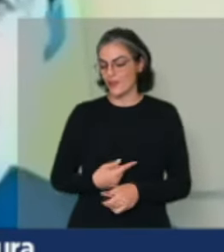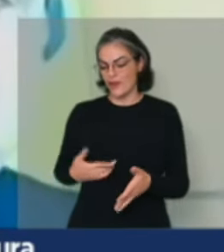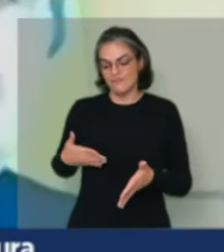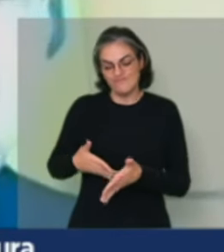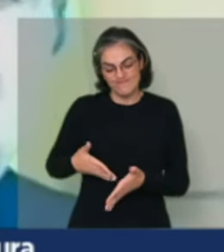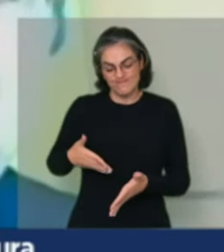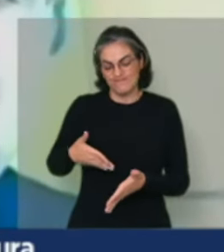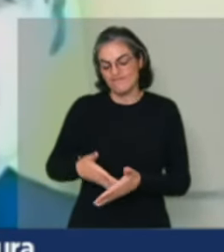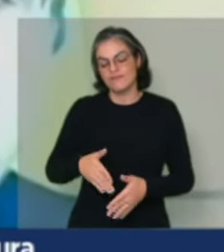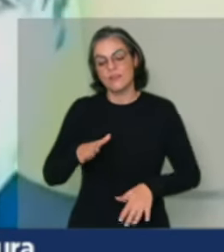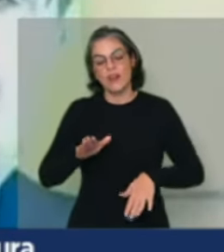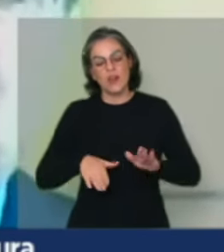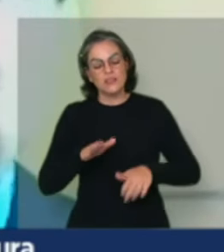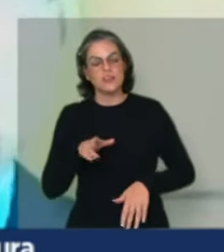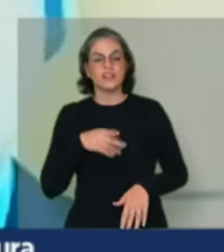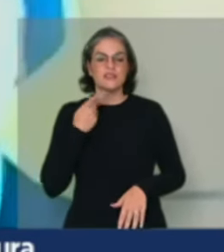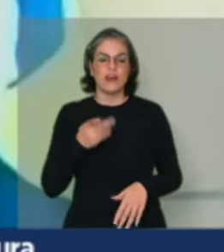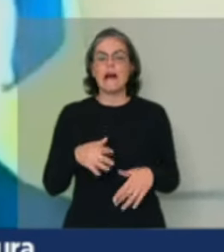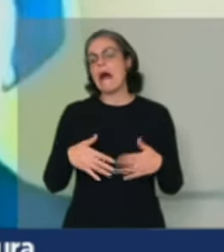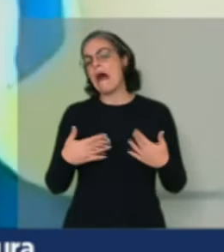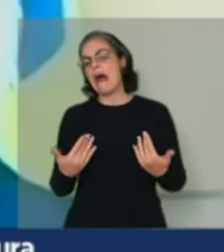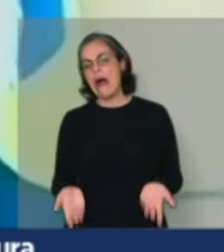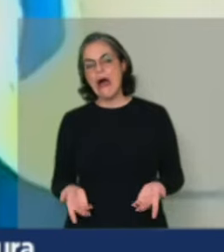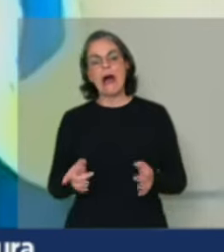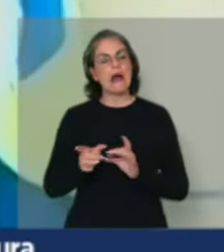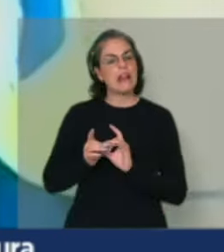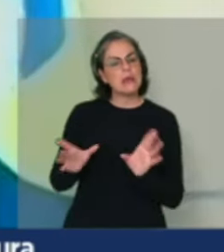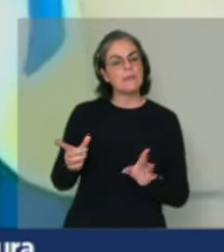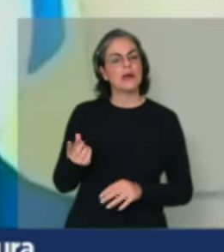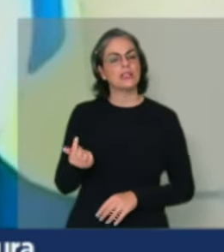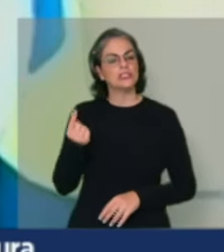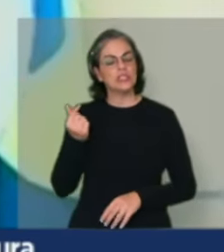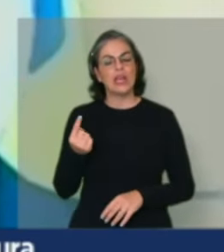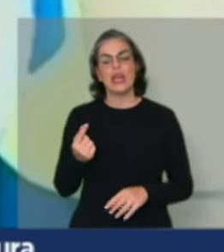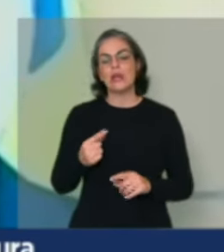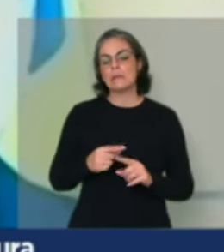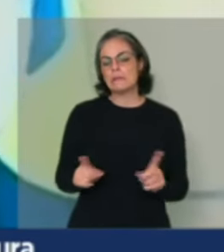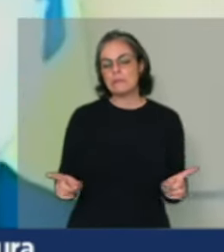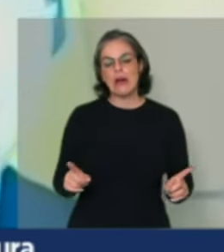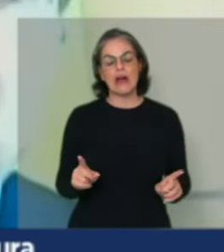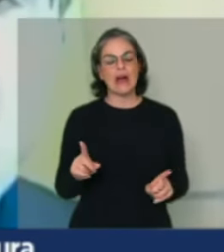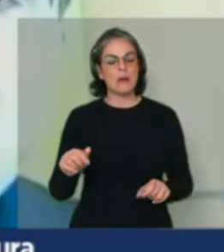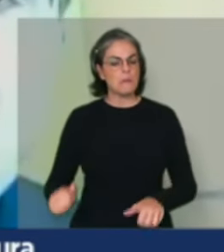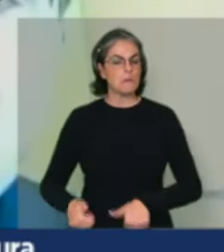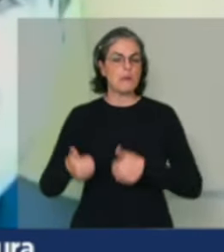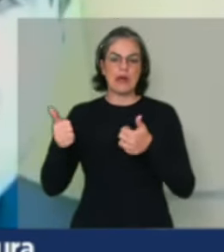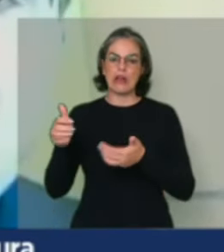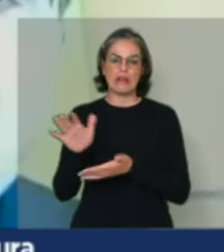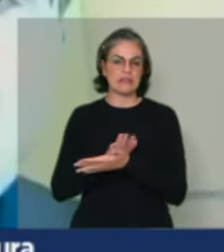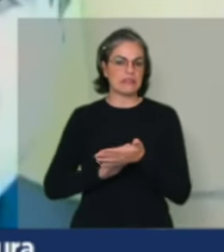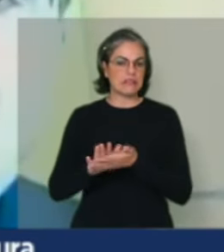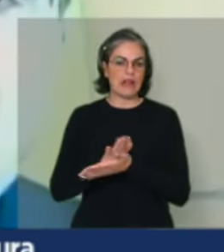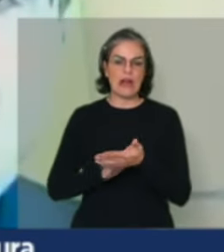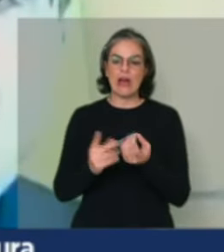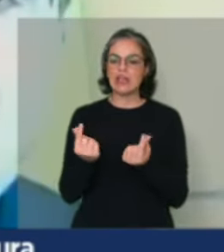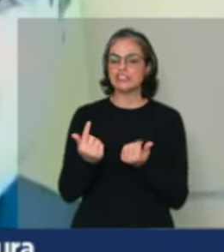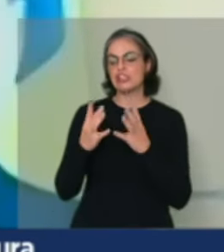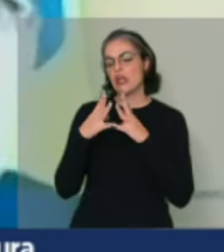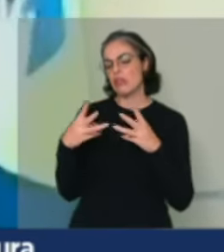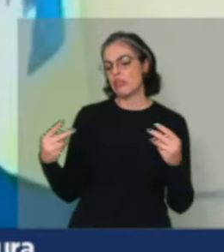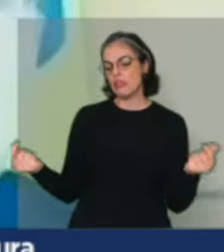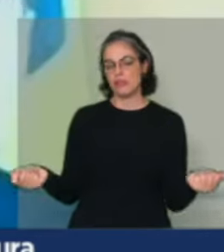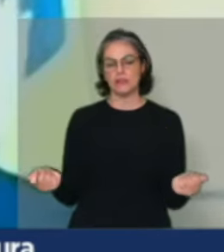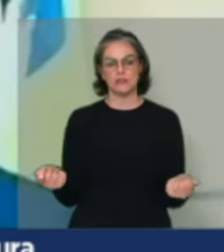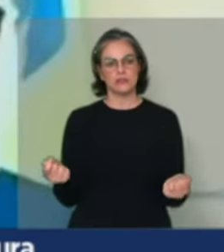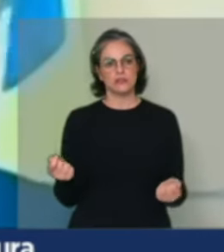vezes dizem assim, ah, mas não adianta colocar o dinheiro porque a assistência técnica não melhora, o dinheiro se dissipa. Esse é o